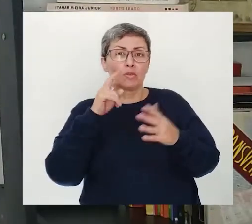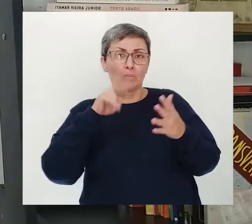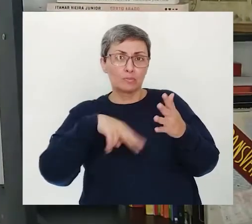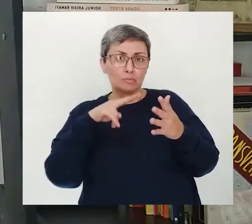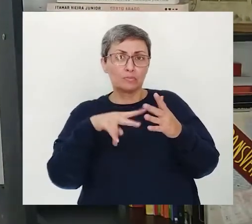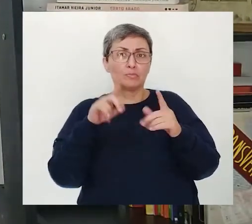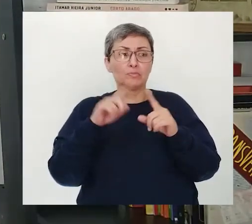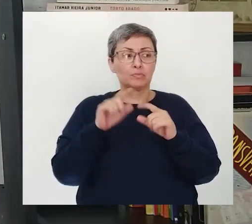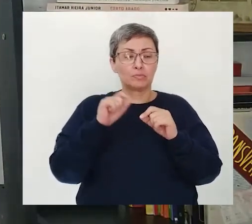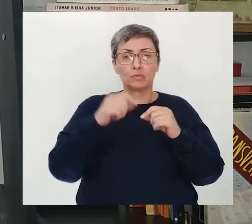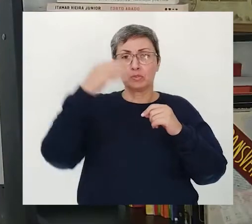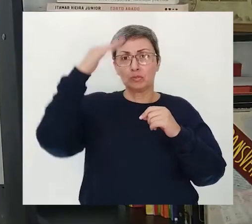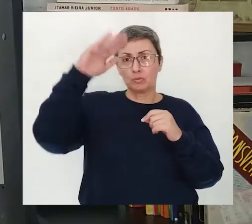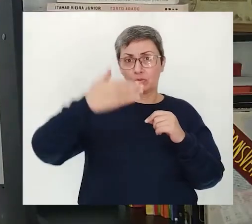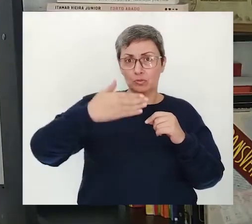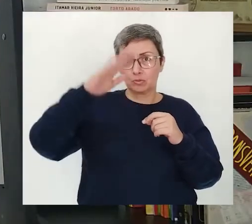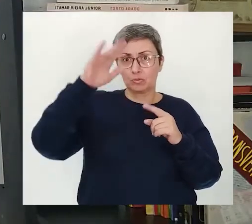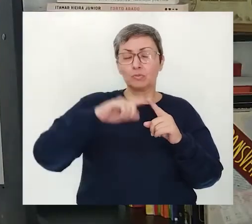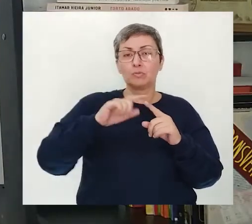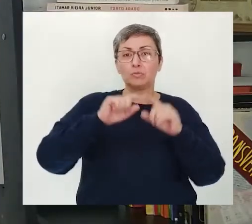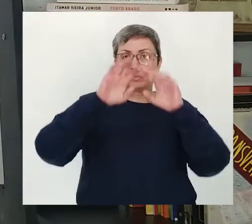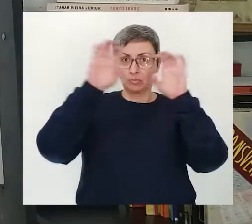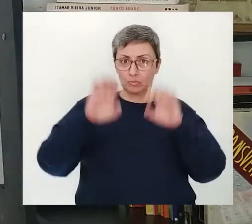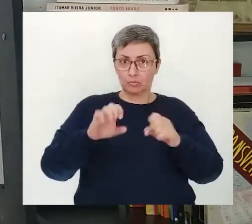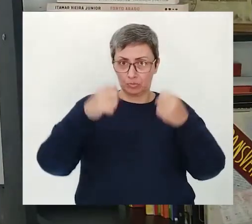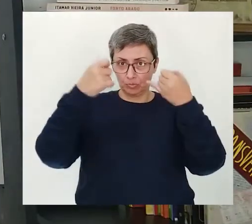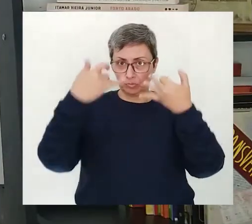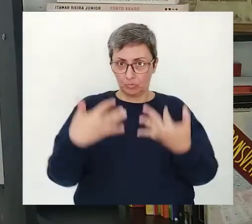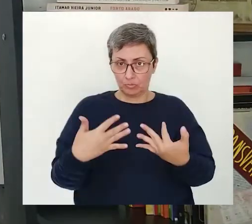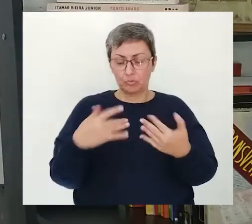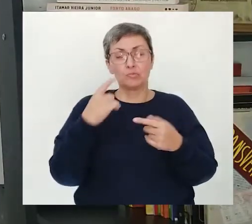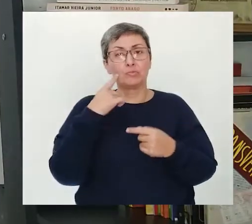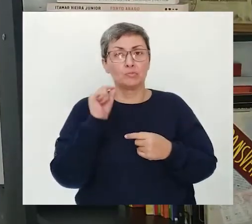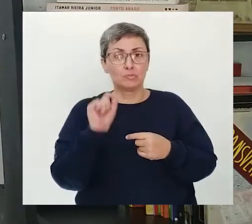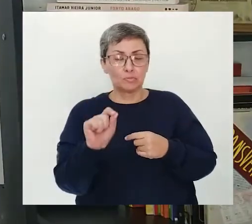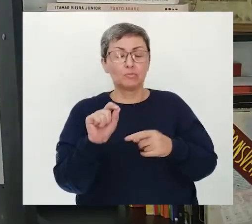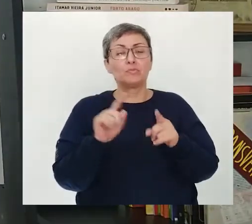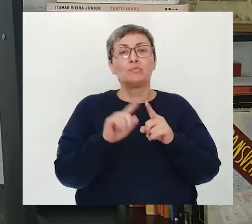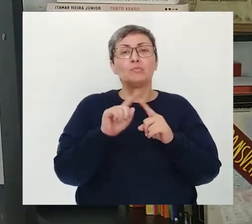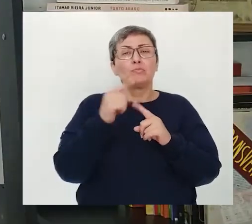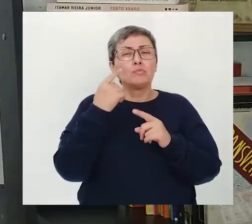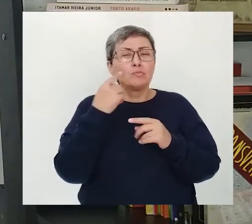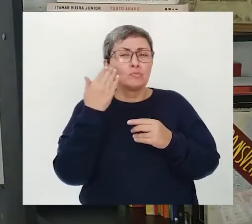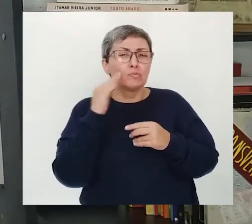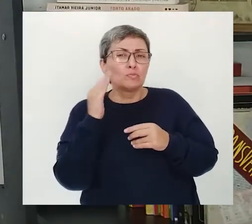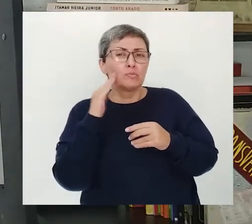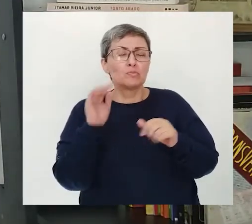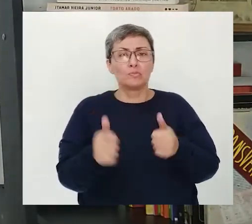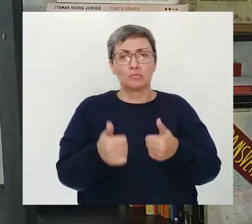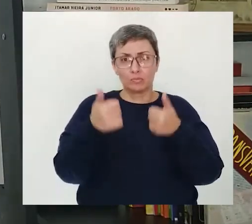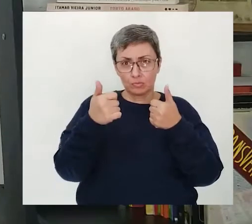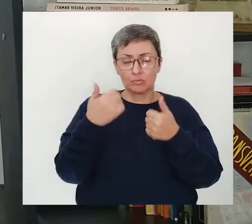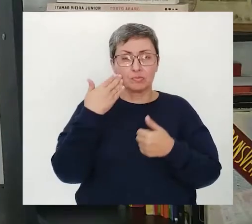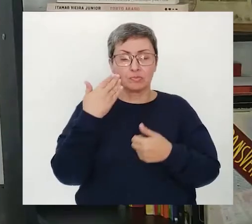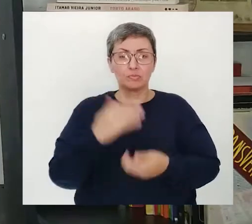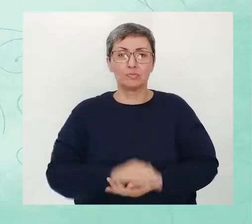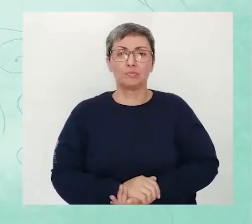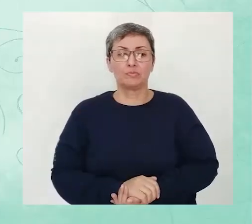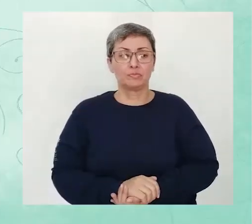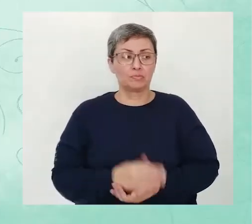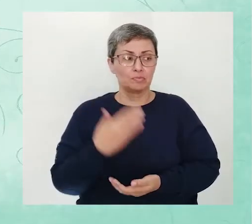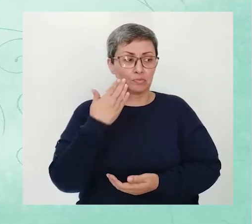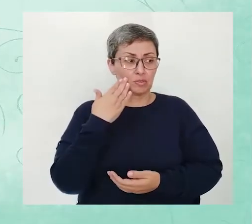poema, e na imagem tem essa divisão da estrutura que eu acabei de falar para vocês, que é para vocês entenderem melhor. Vamos lá?